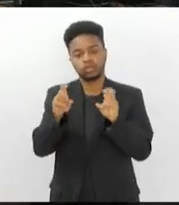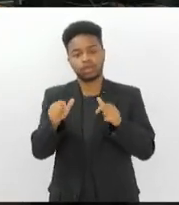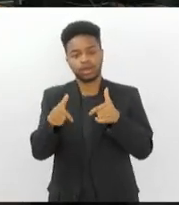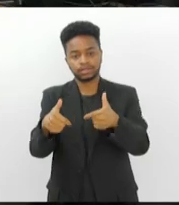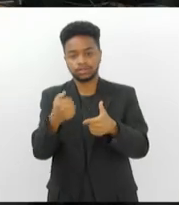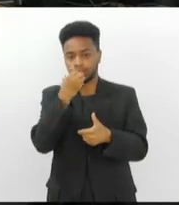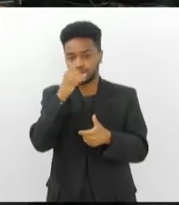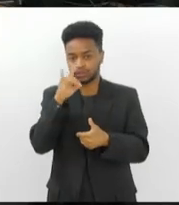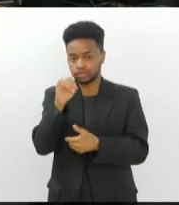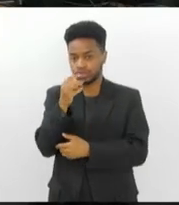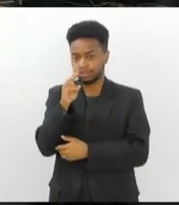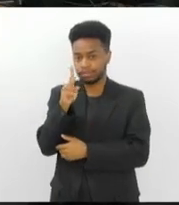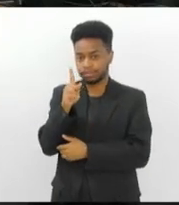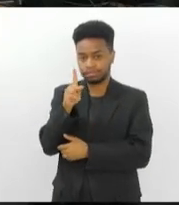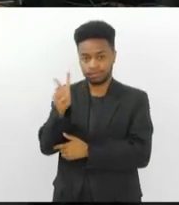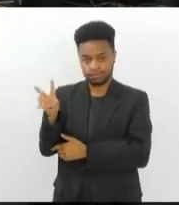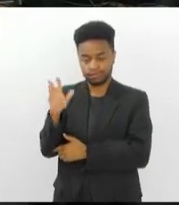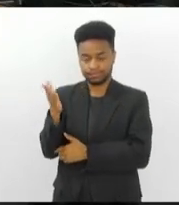Bom dia, PV!